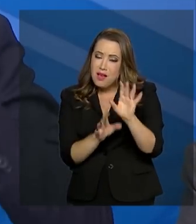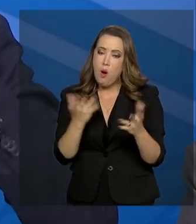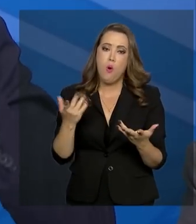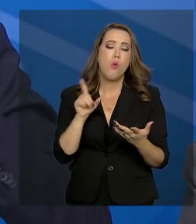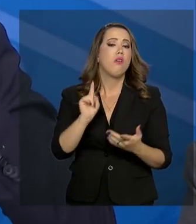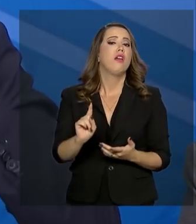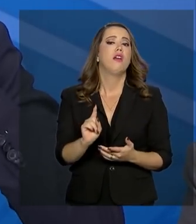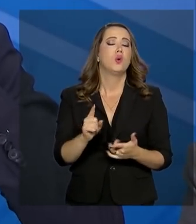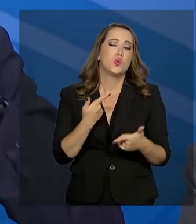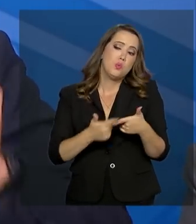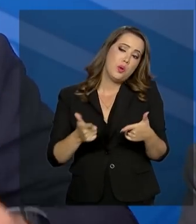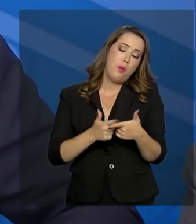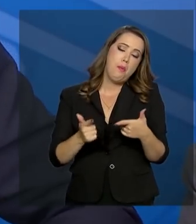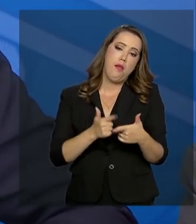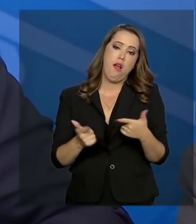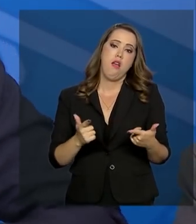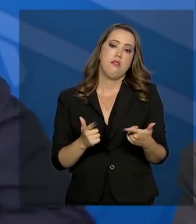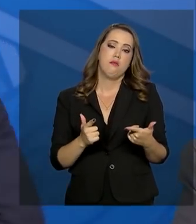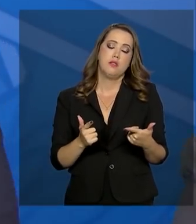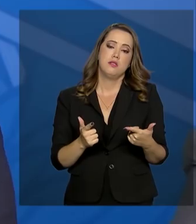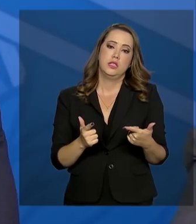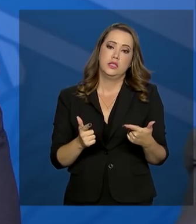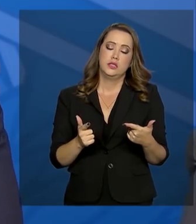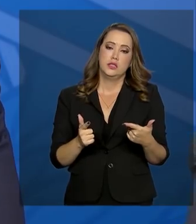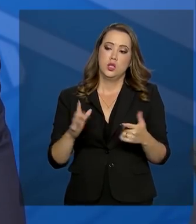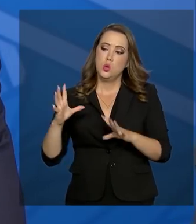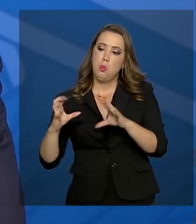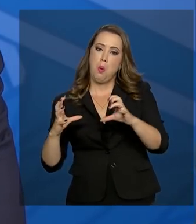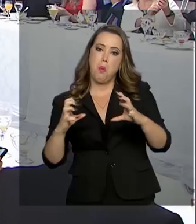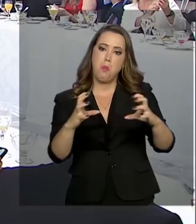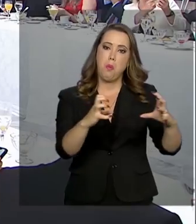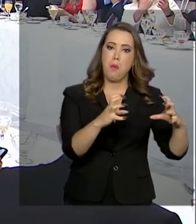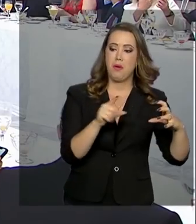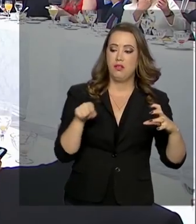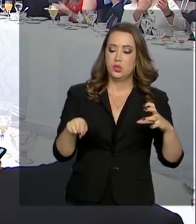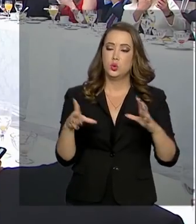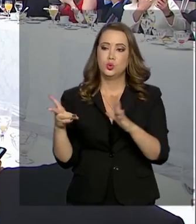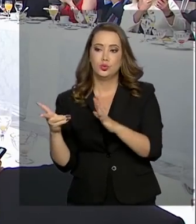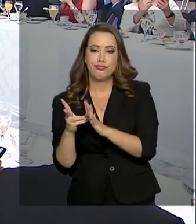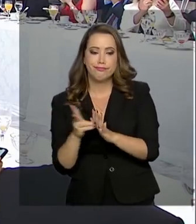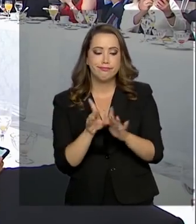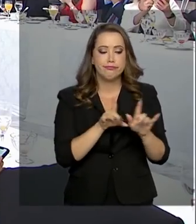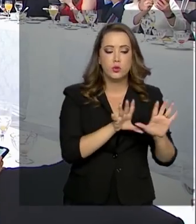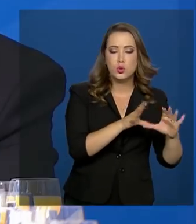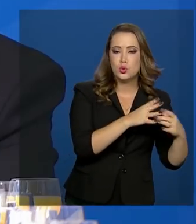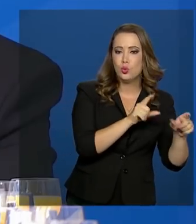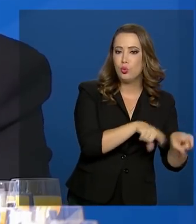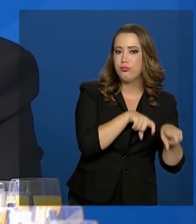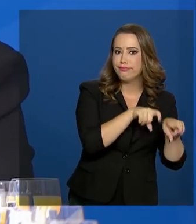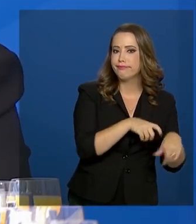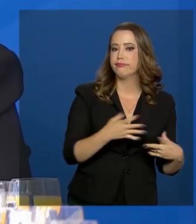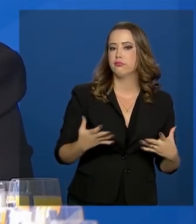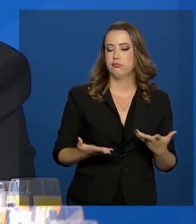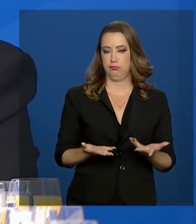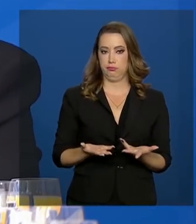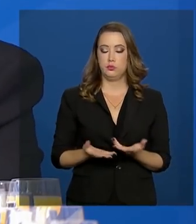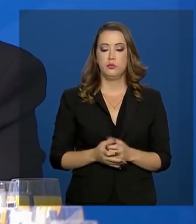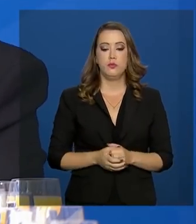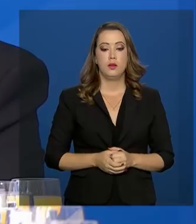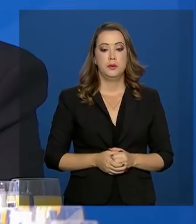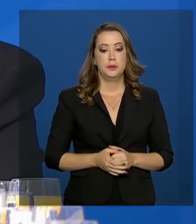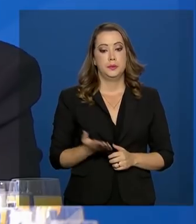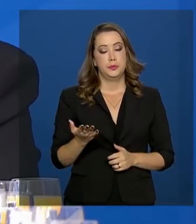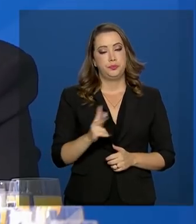no campo. O presidente da Frente Parlamentar da Agropecuária